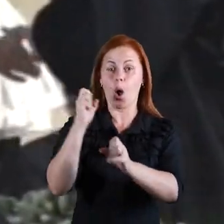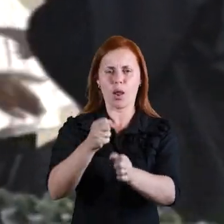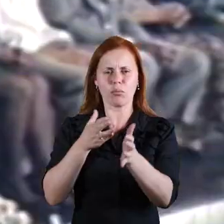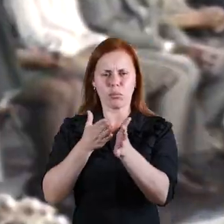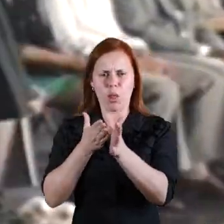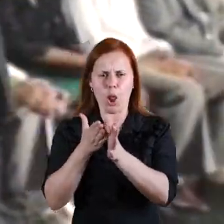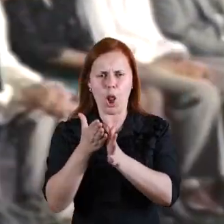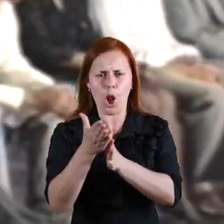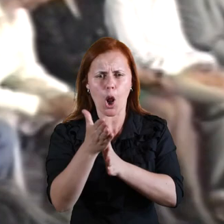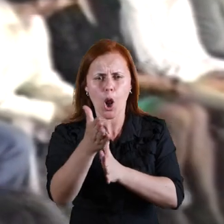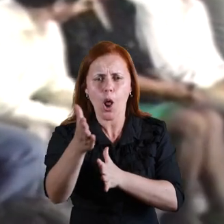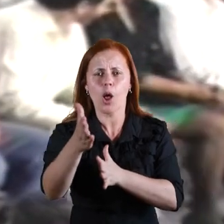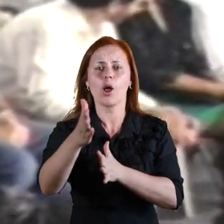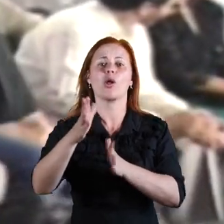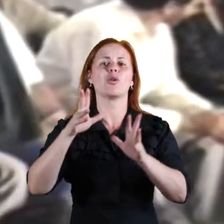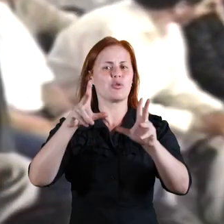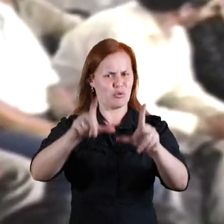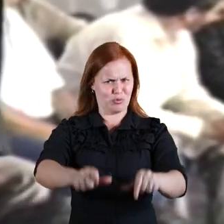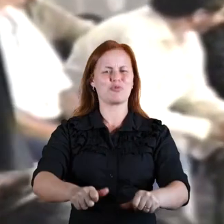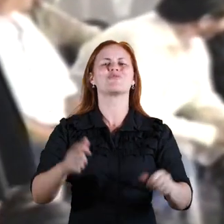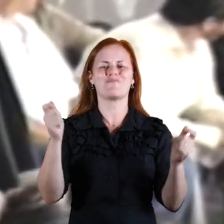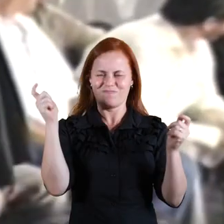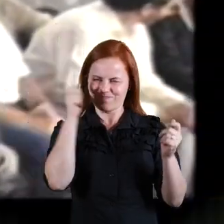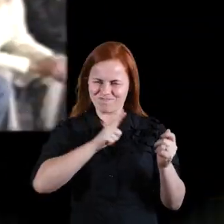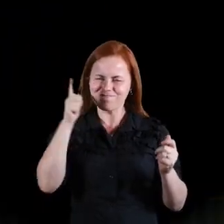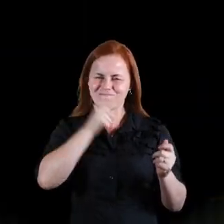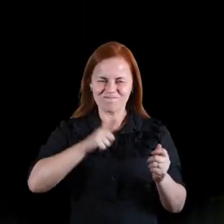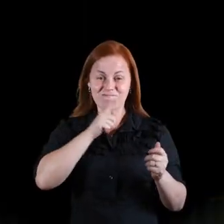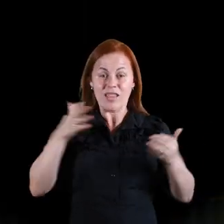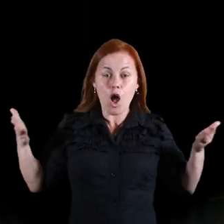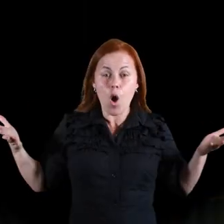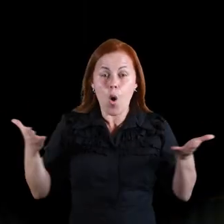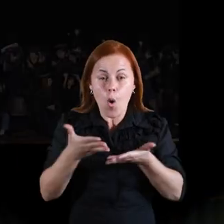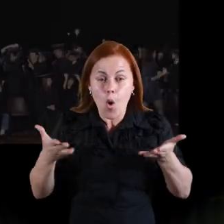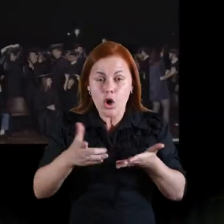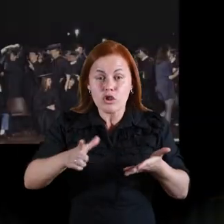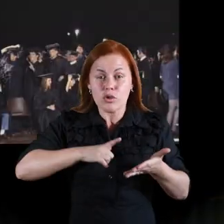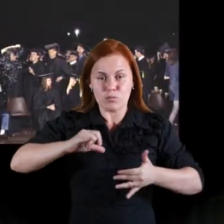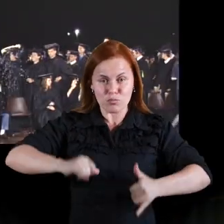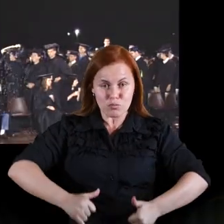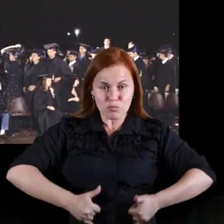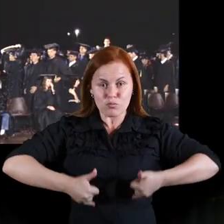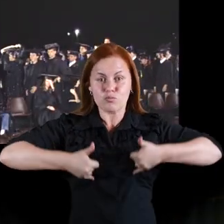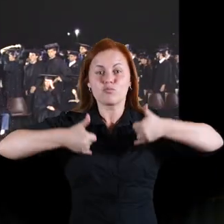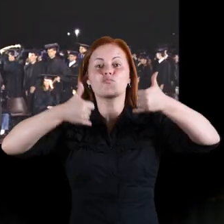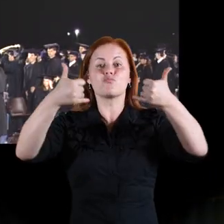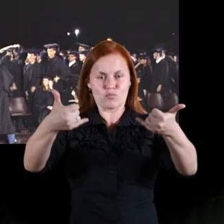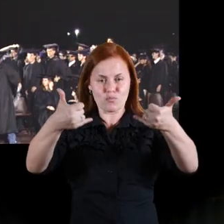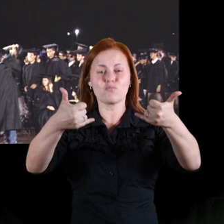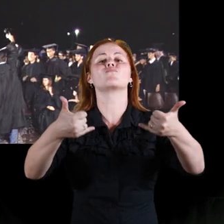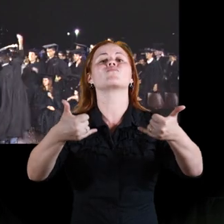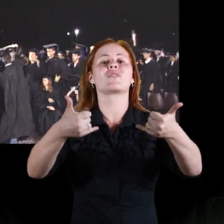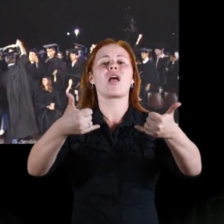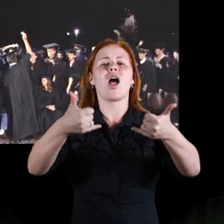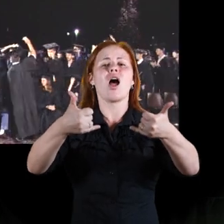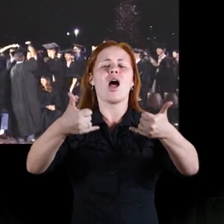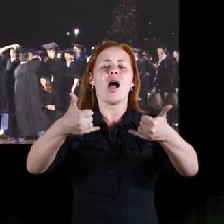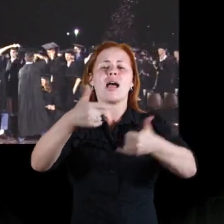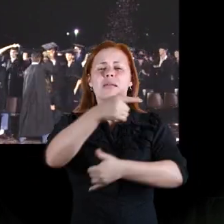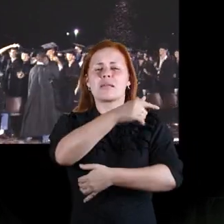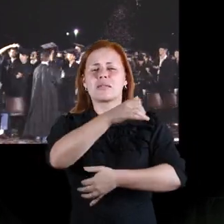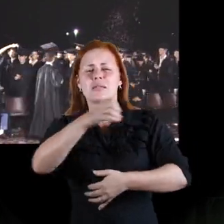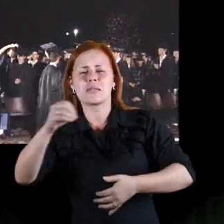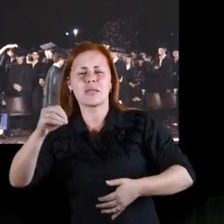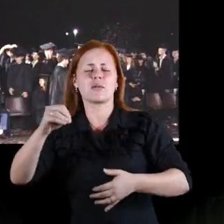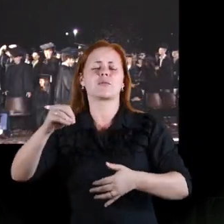caminho. E quantos deles fizeram? Hoje, temos o orgulho de entregar mais centenas de profissionais